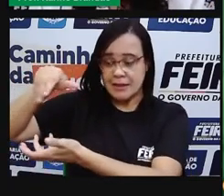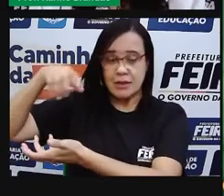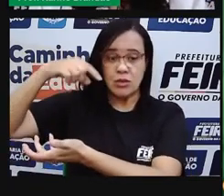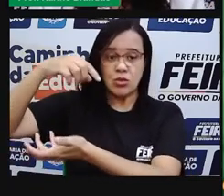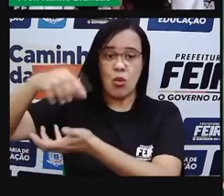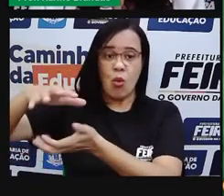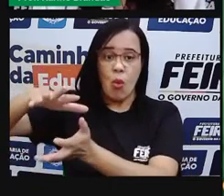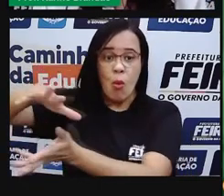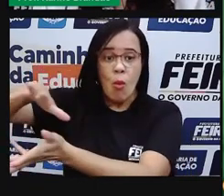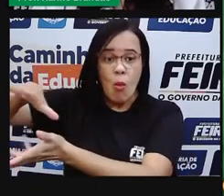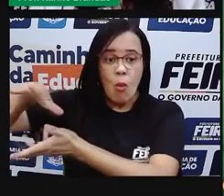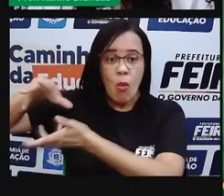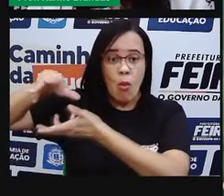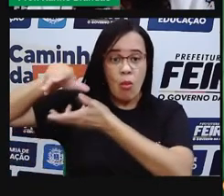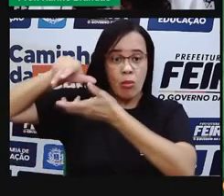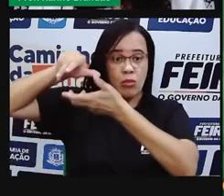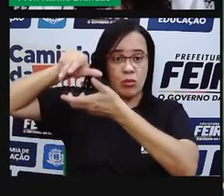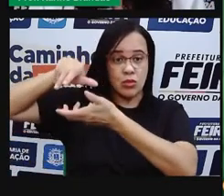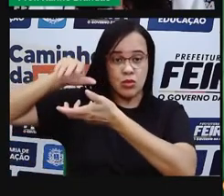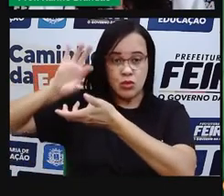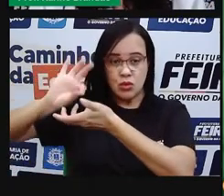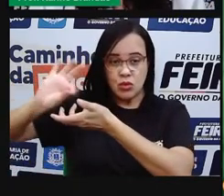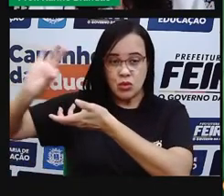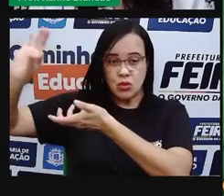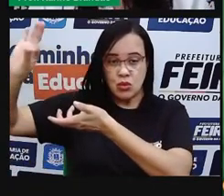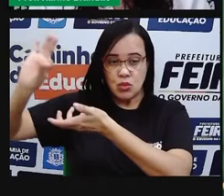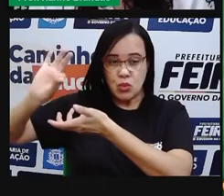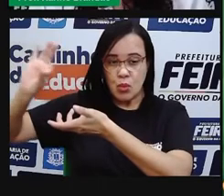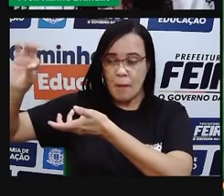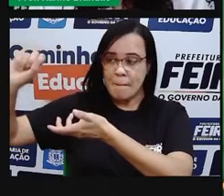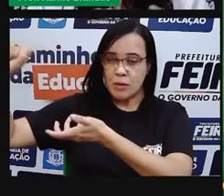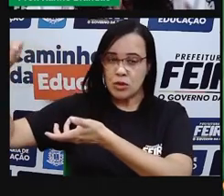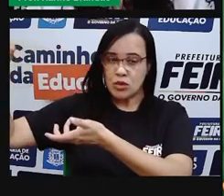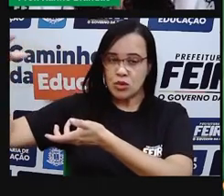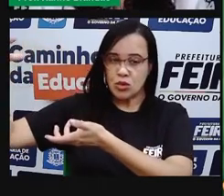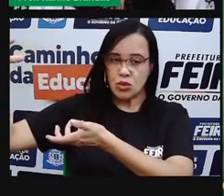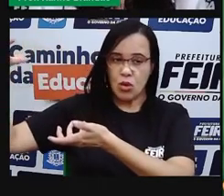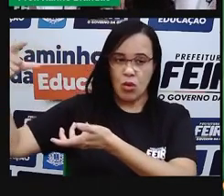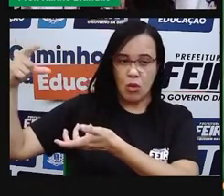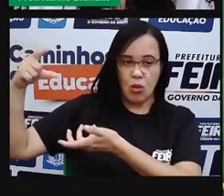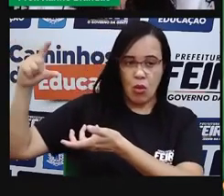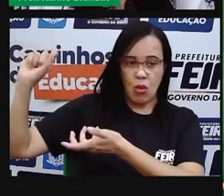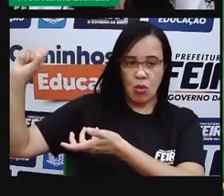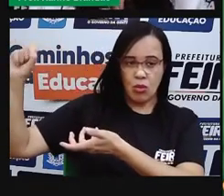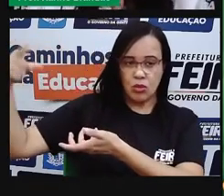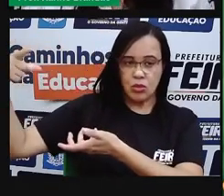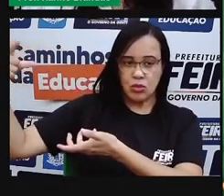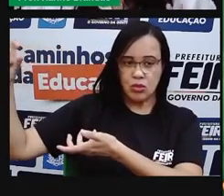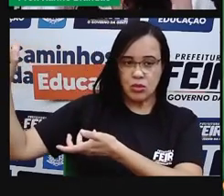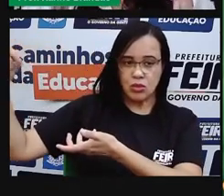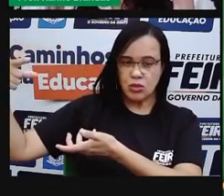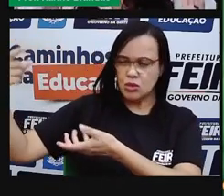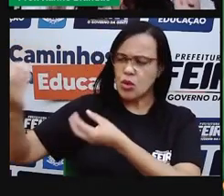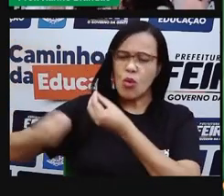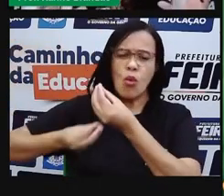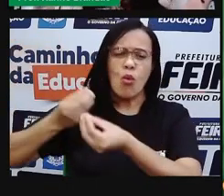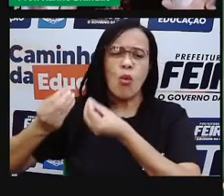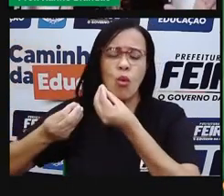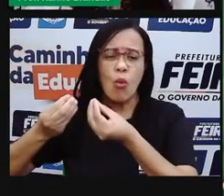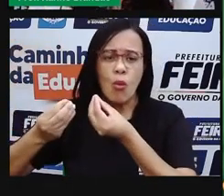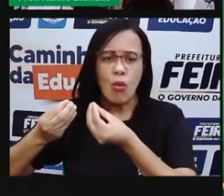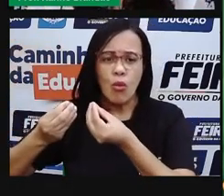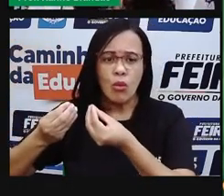a nossa estrela mais próxima, é uma distância perfeita, vamos dizer assim, é uma distância